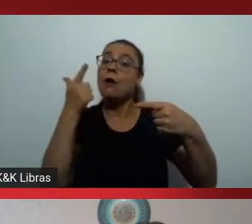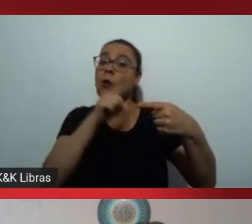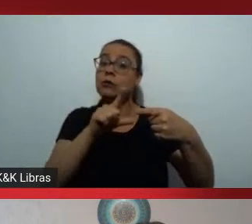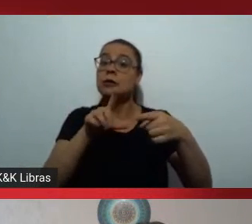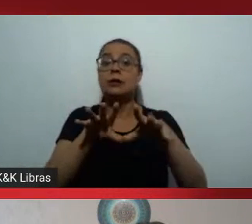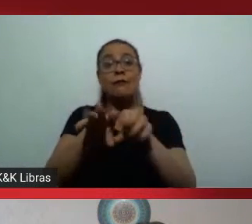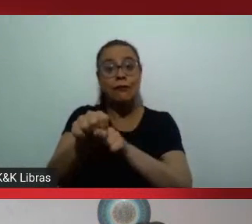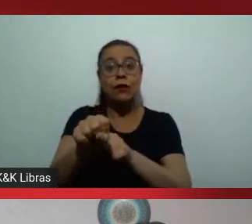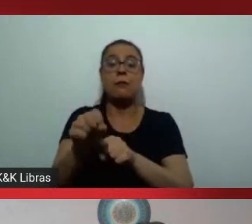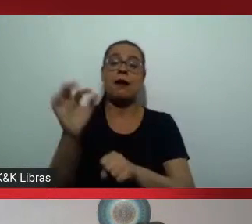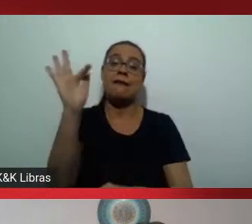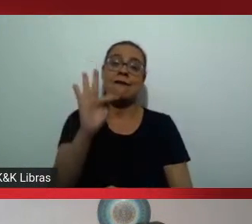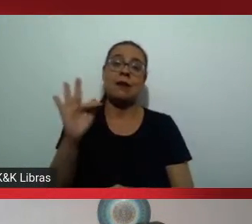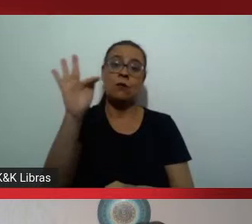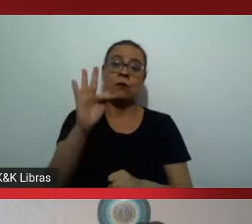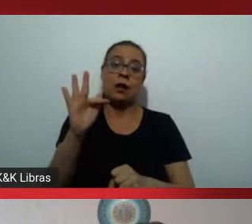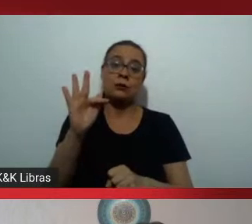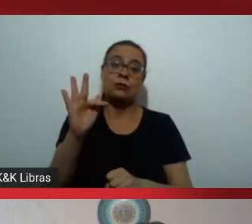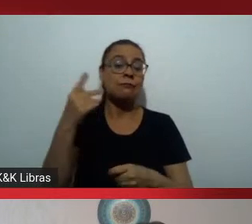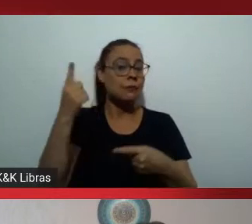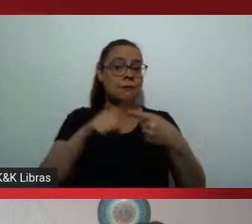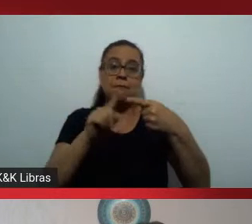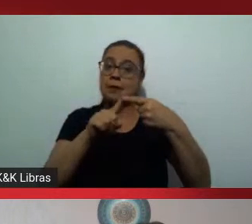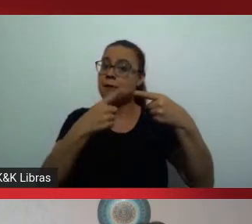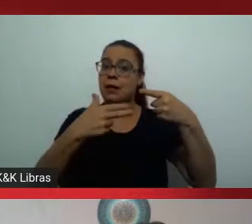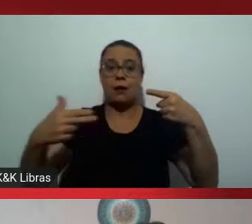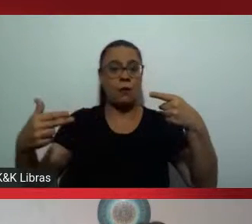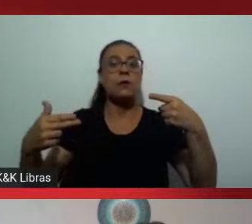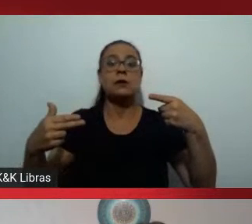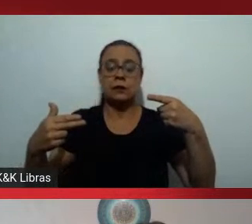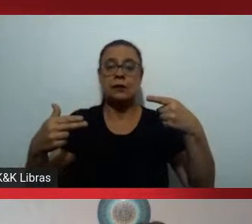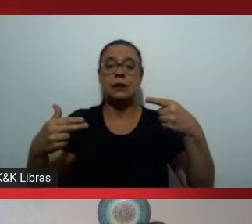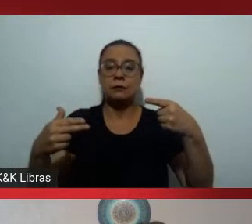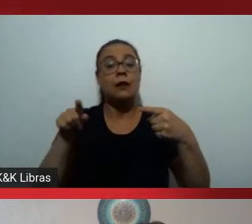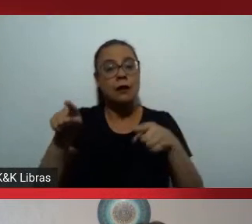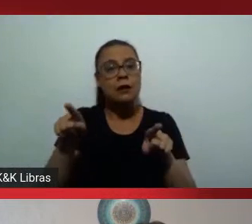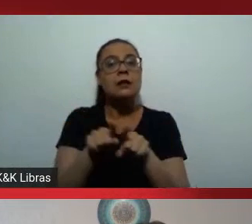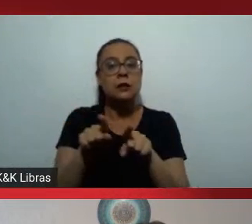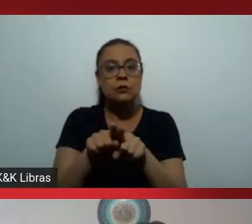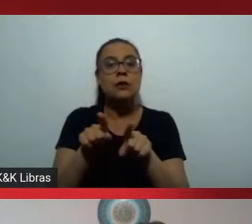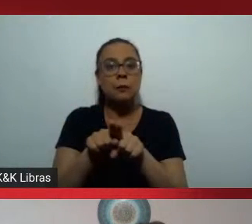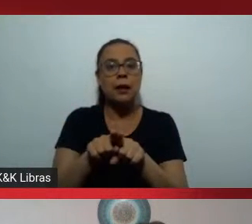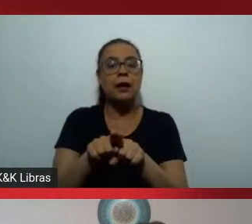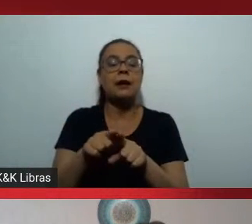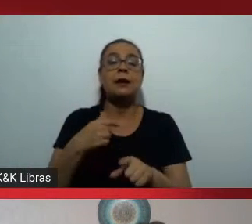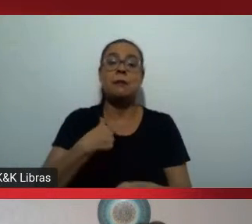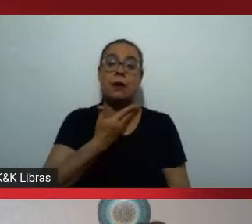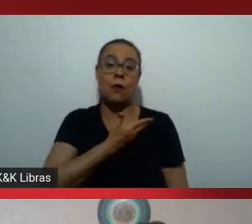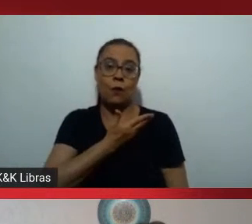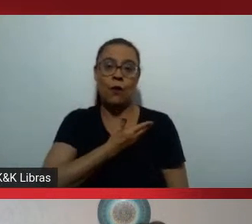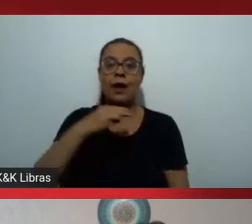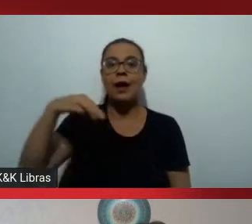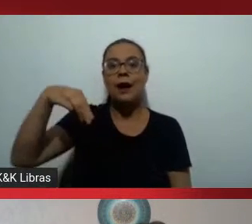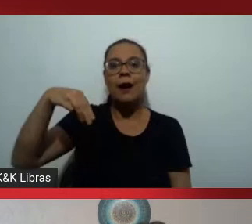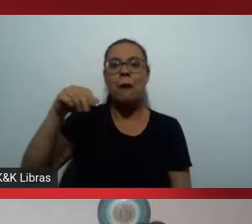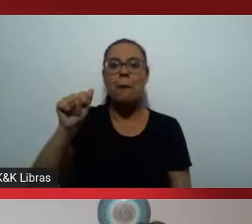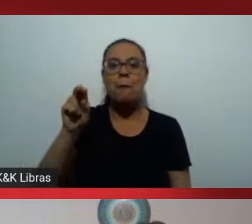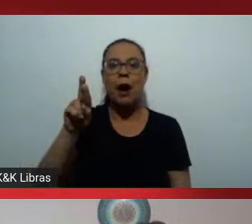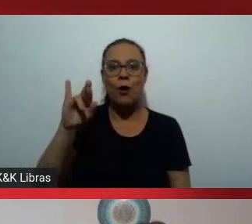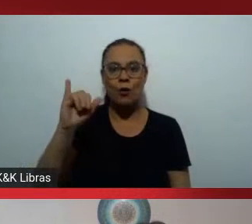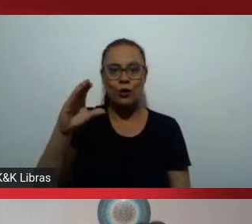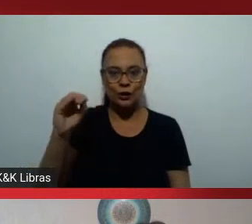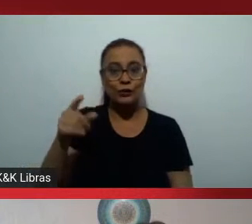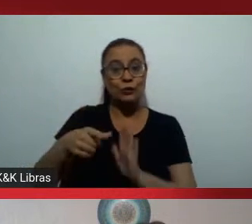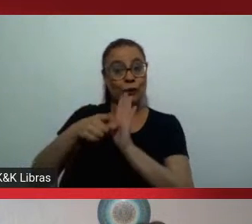Essa é uma das premissas. Isso também foi comentado pelo colega, pelo Maurício Dabaia, no painel anterior, a